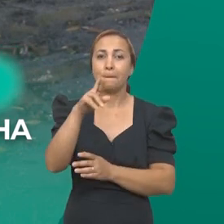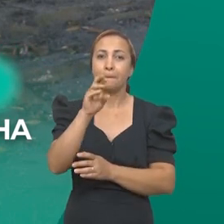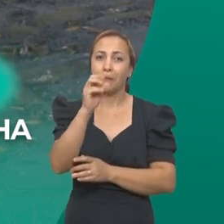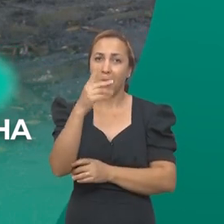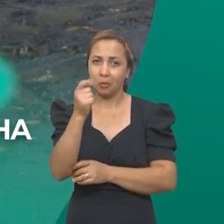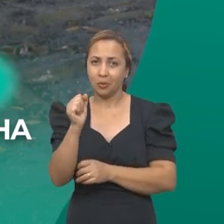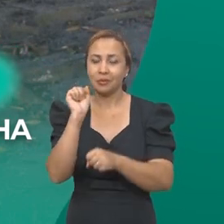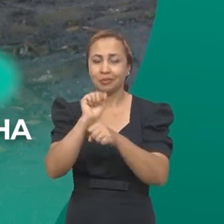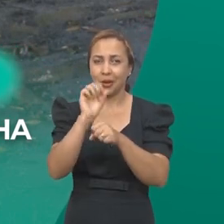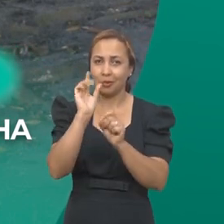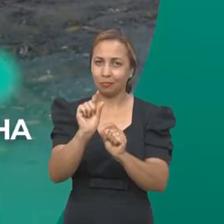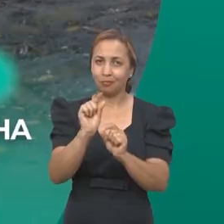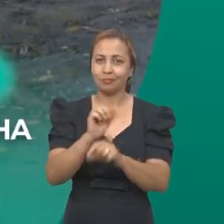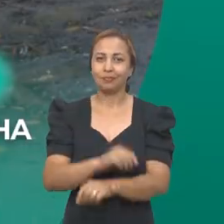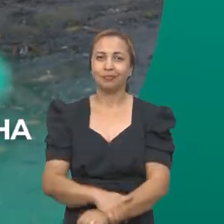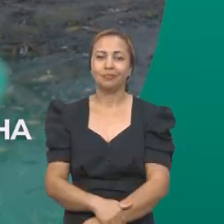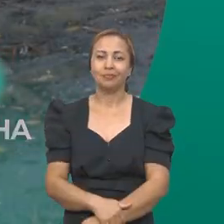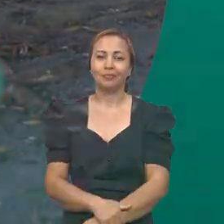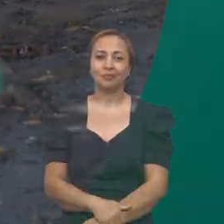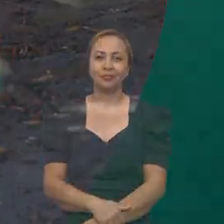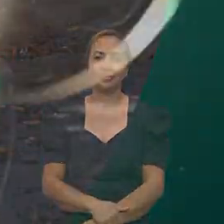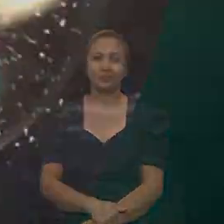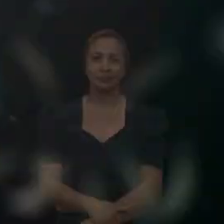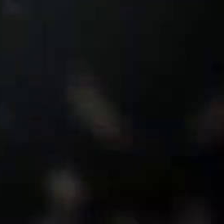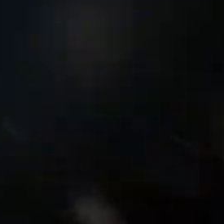da própolis vermelha. Daqui a pouco.